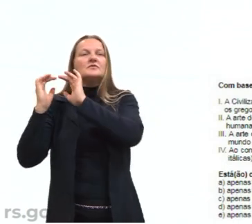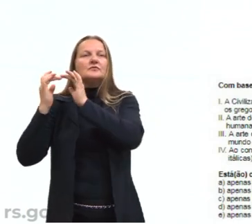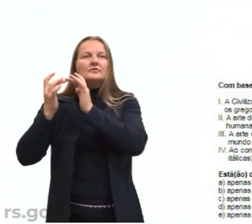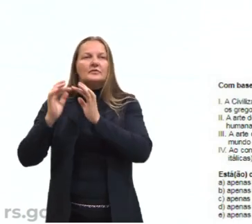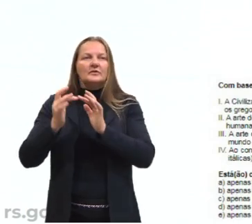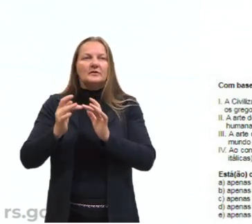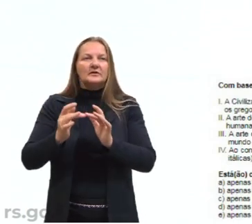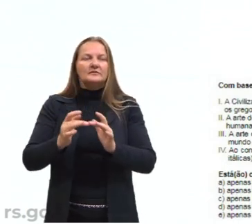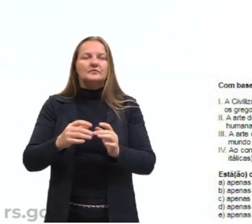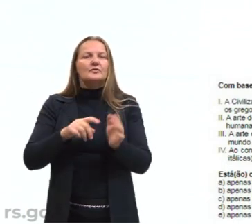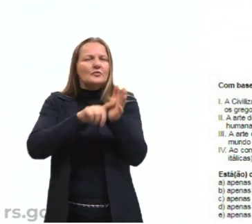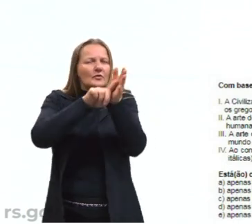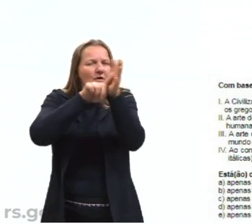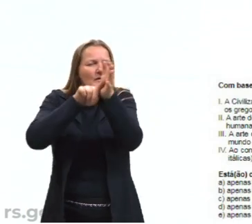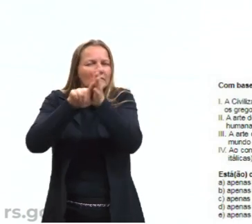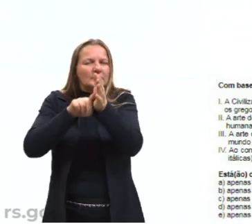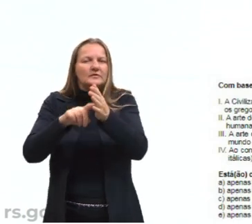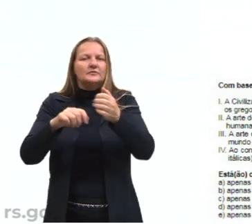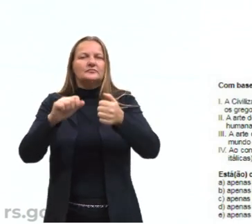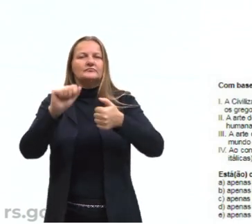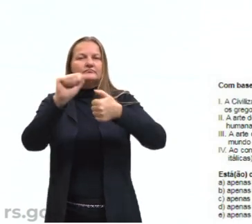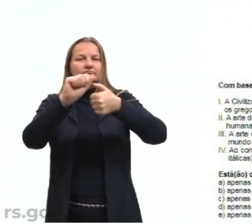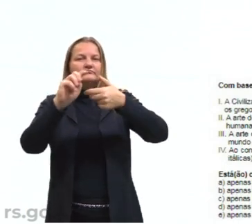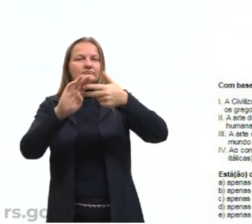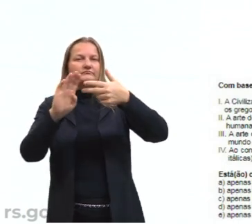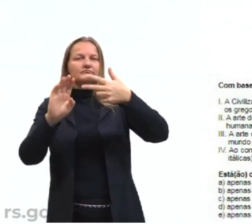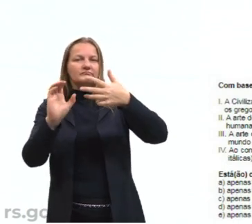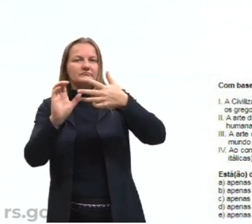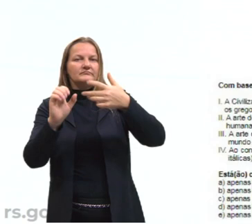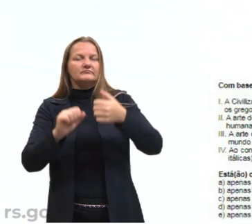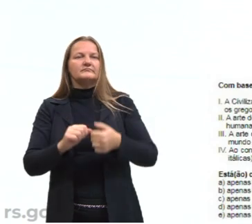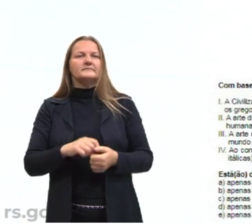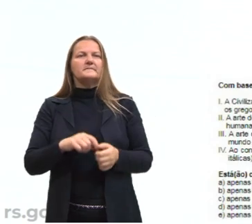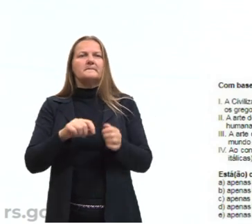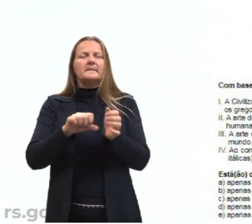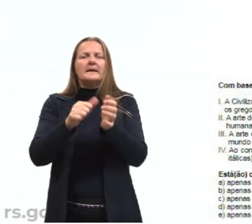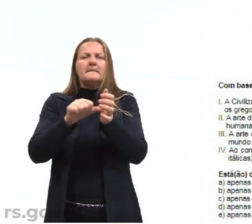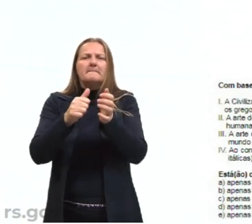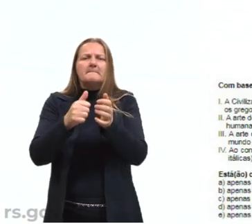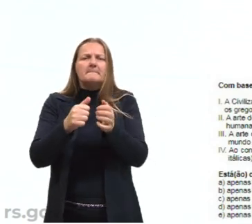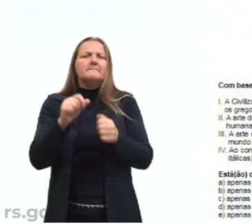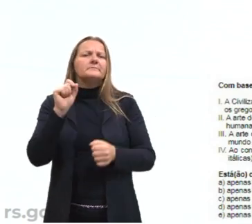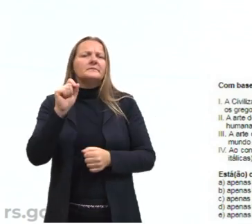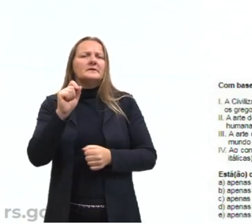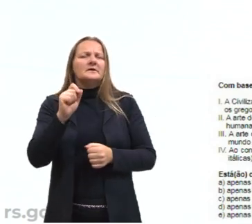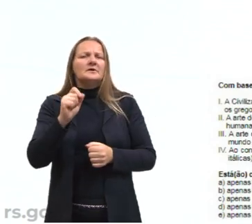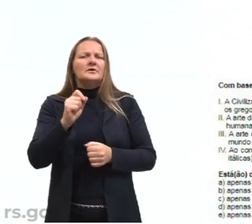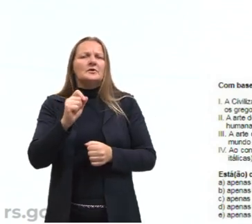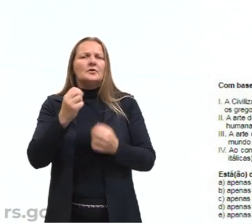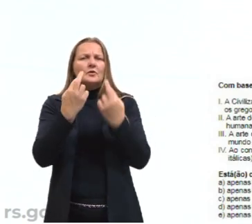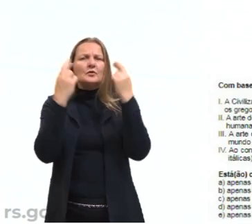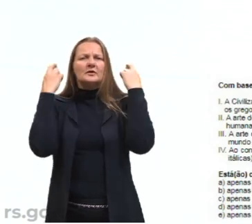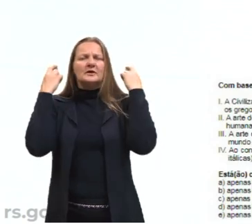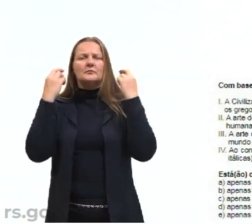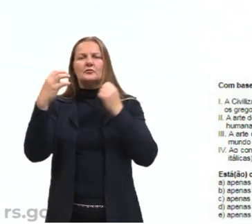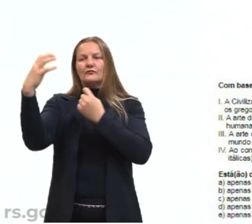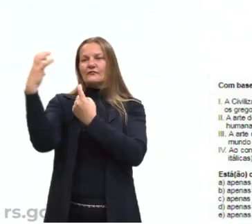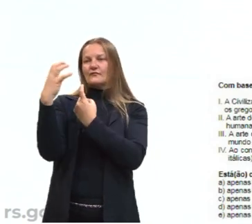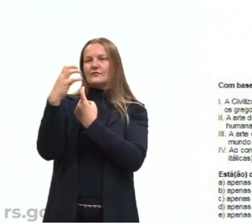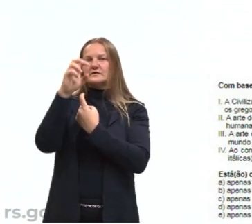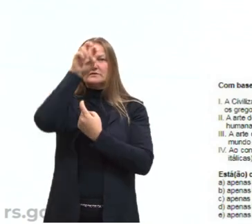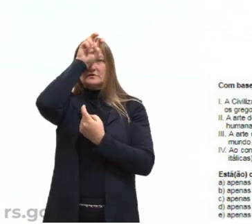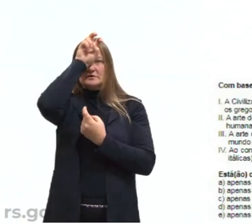e analise as afirmativas a seguir. Número um, a civilização grega não sofreu influência dos egípcios,